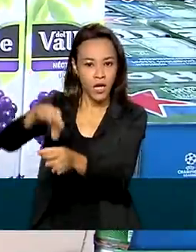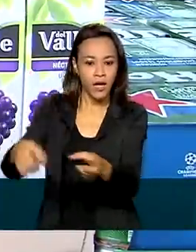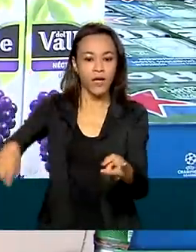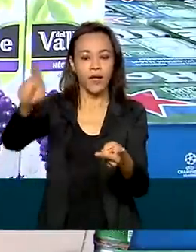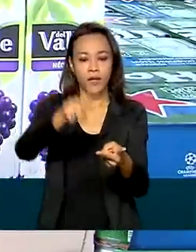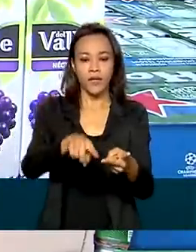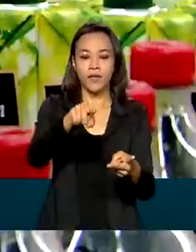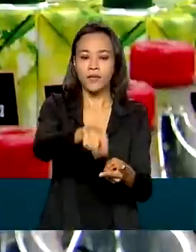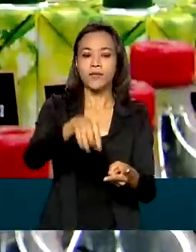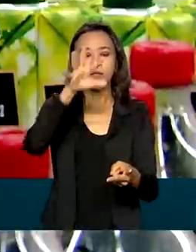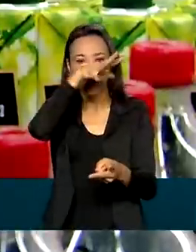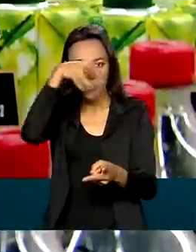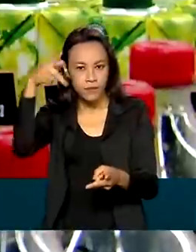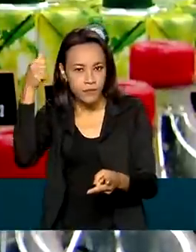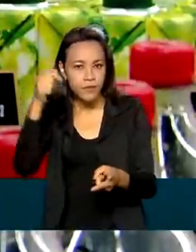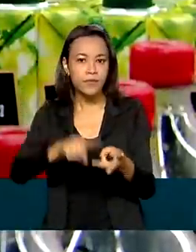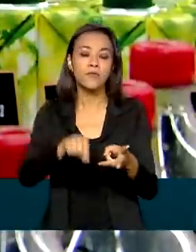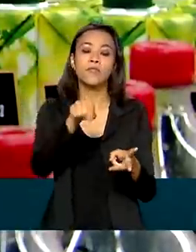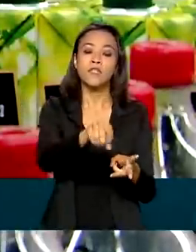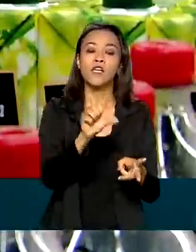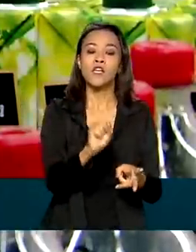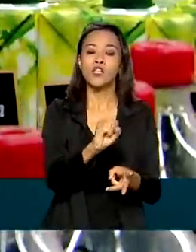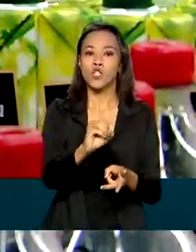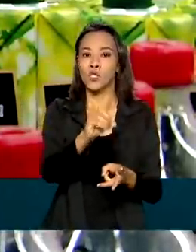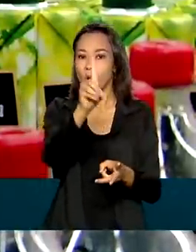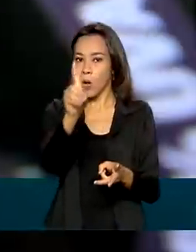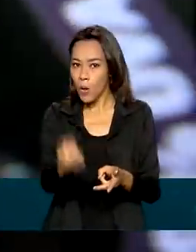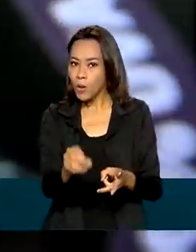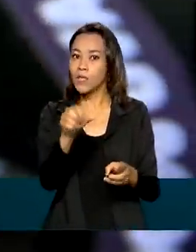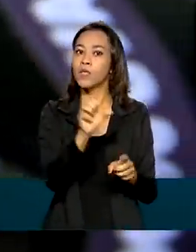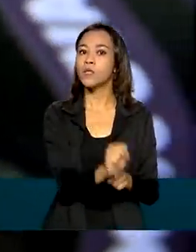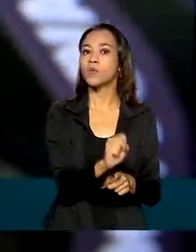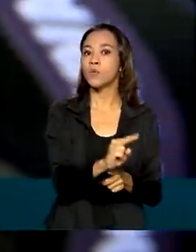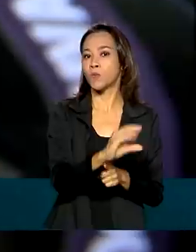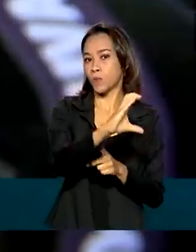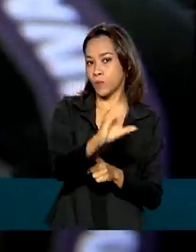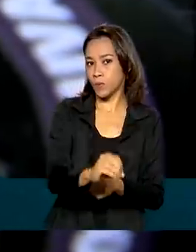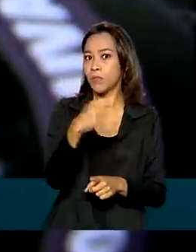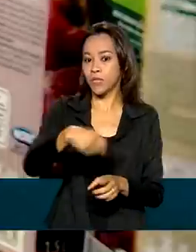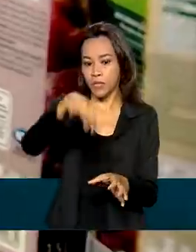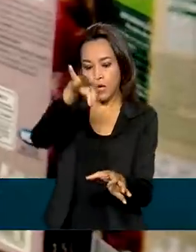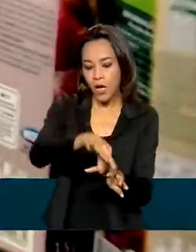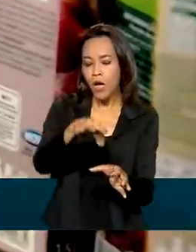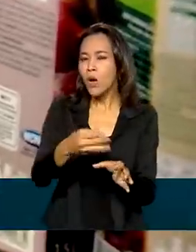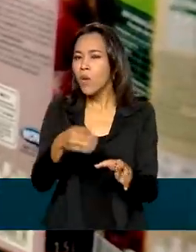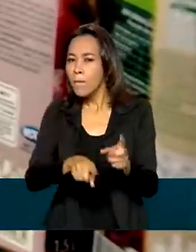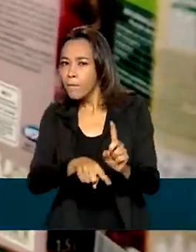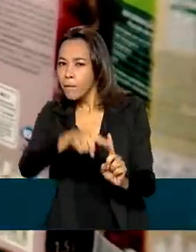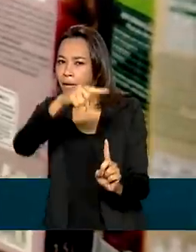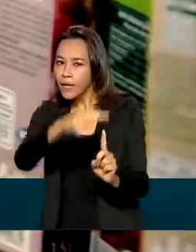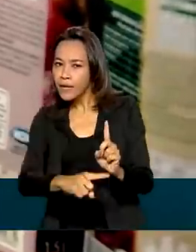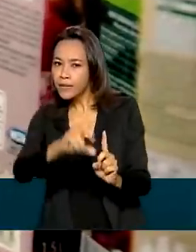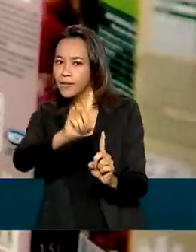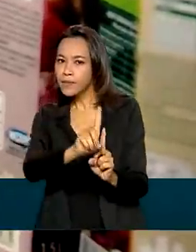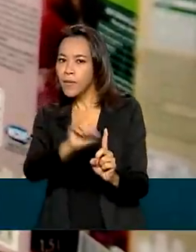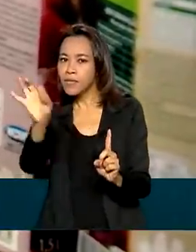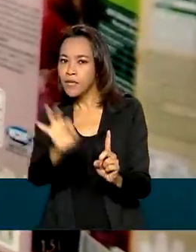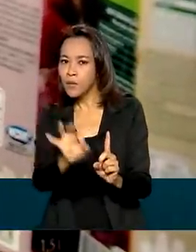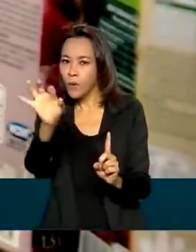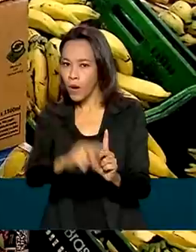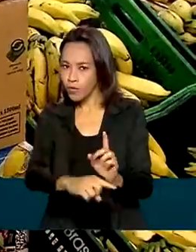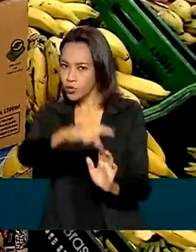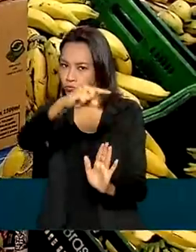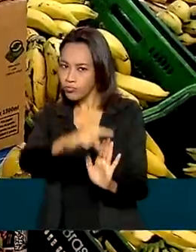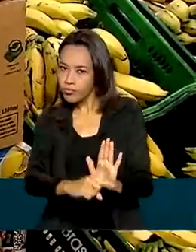refrigerantes, refrescos, sodas, devem constar os percentuais de fruta, polpa ou combinação dos dois. Na